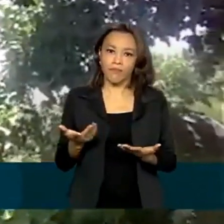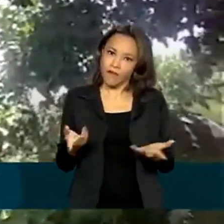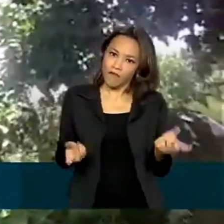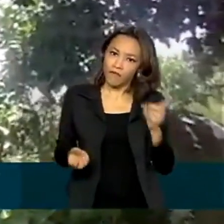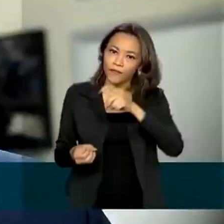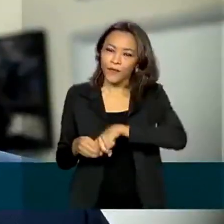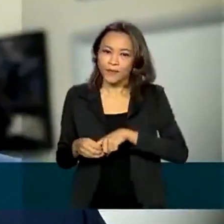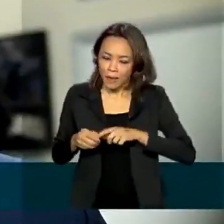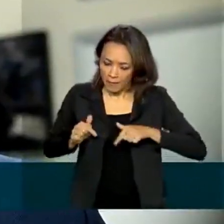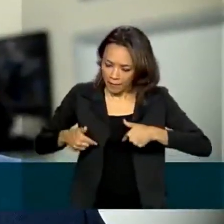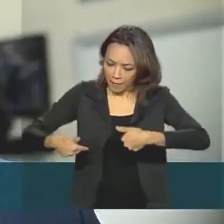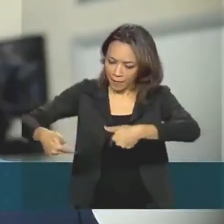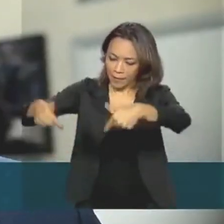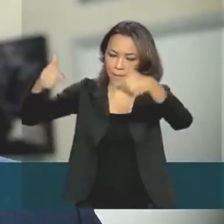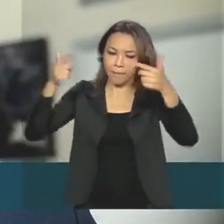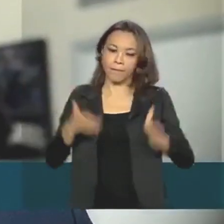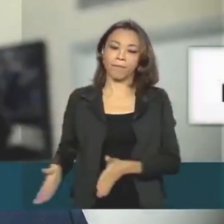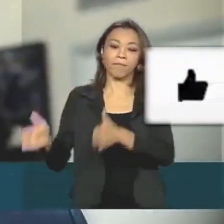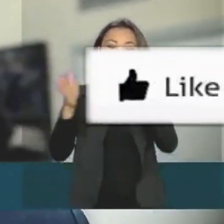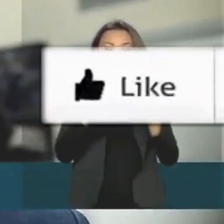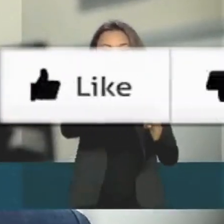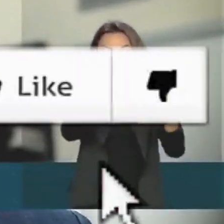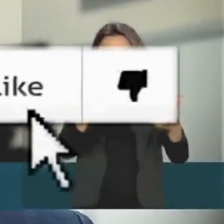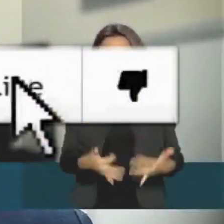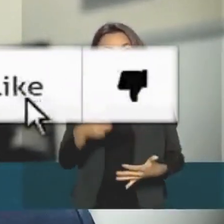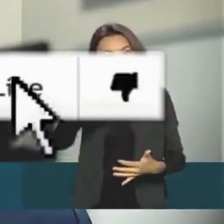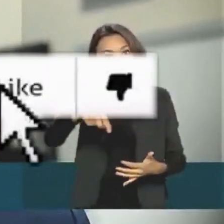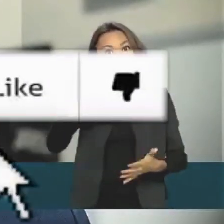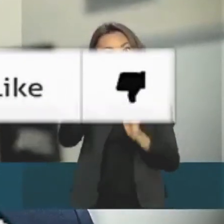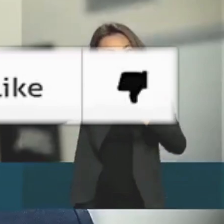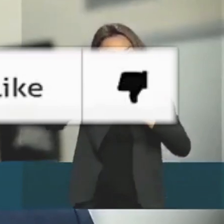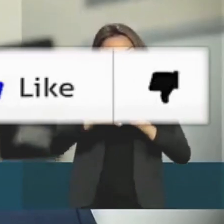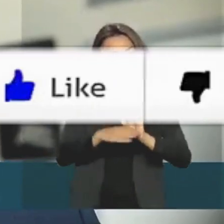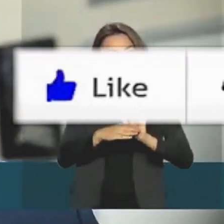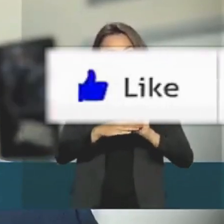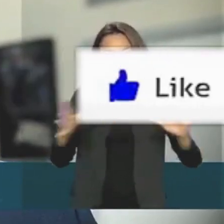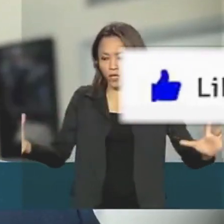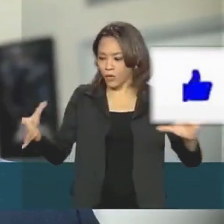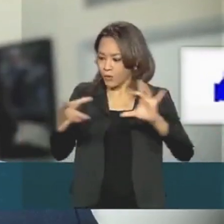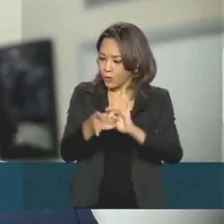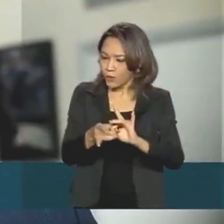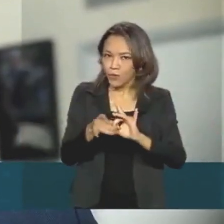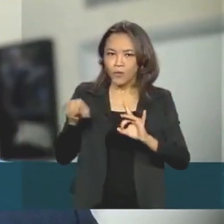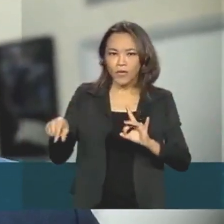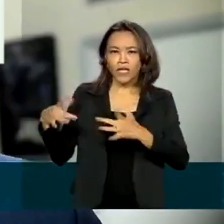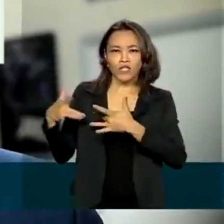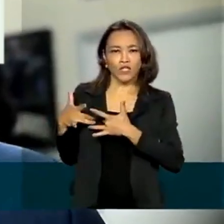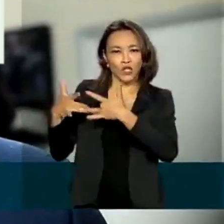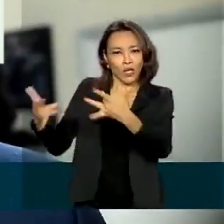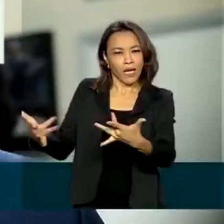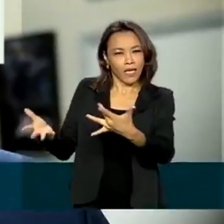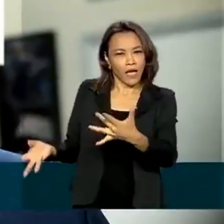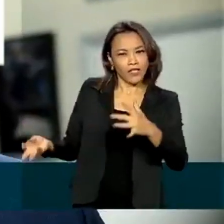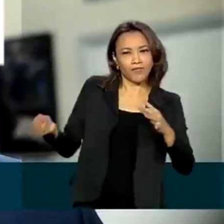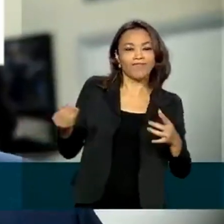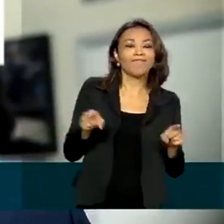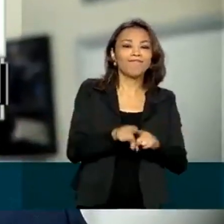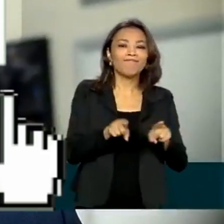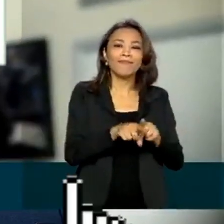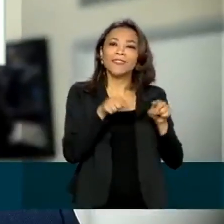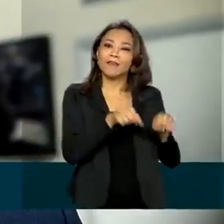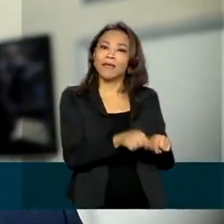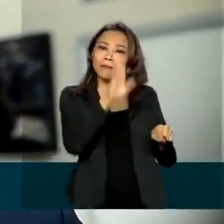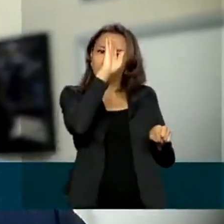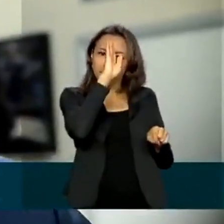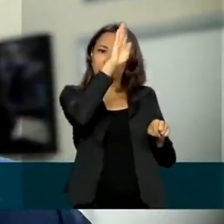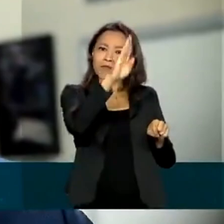produzir. Esse é um programa que une as duas pontas, numa ponte bonita de solidariedade, e, principalmente,